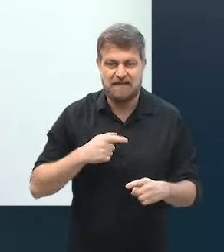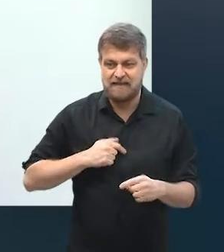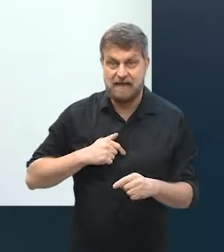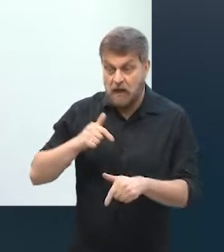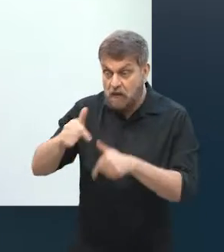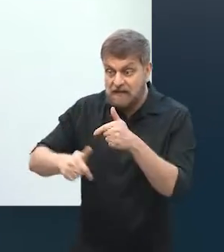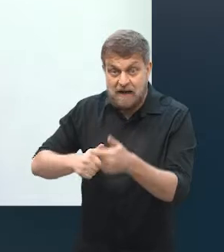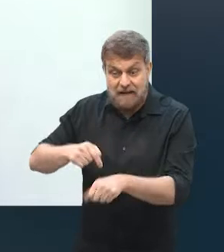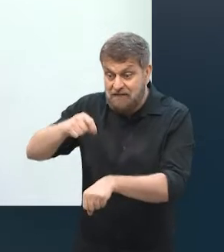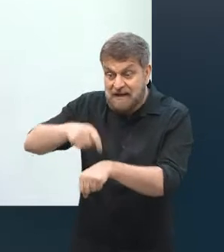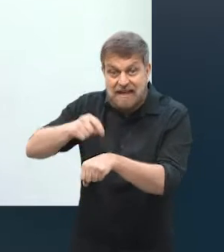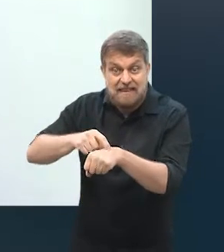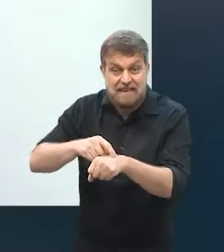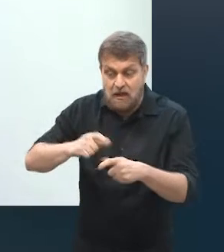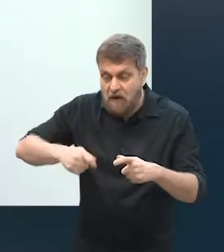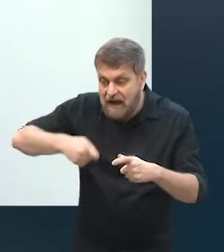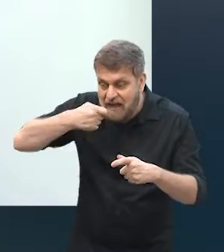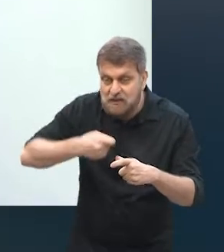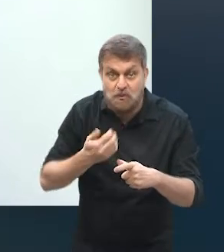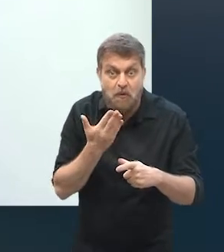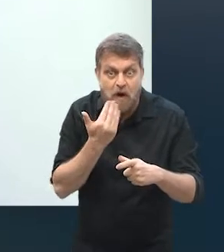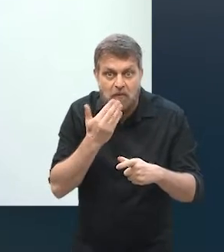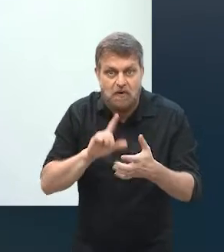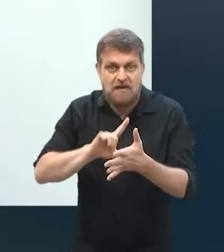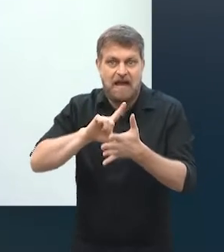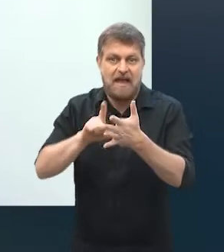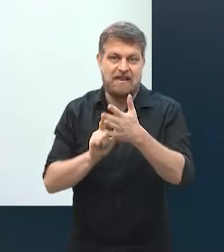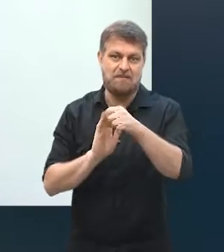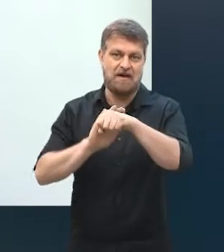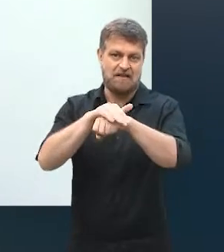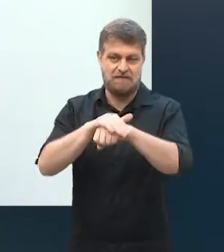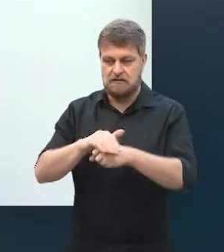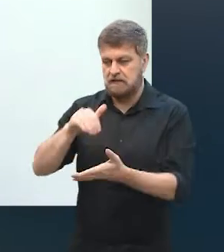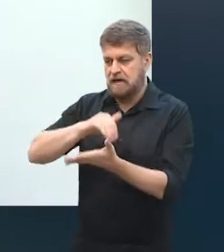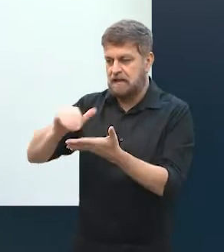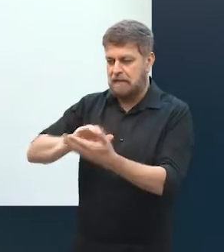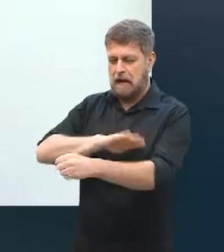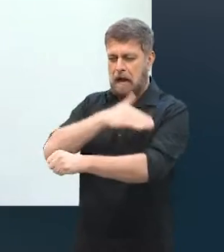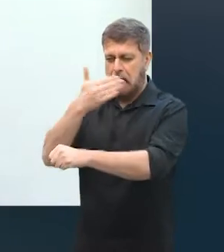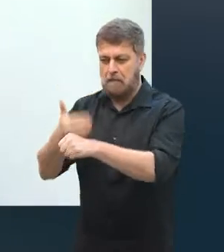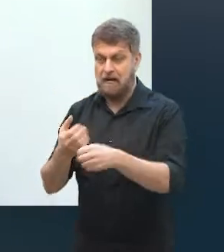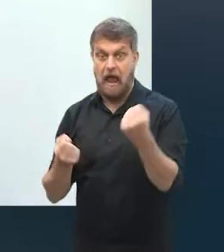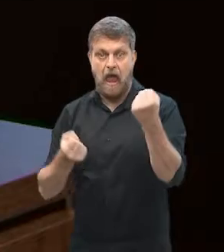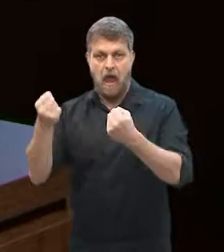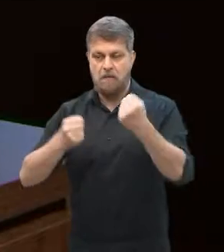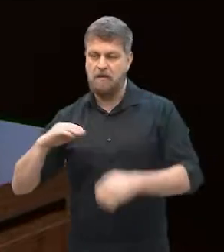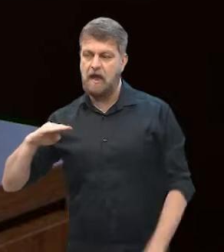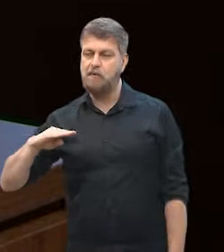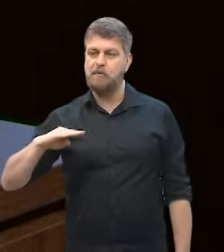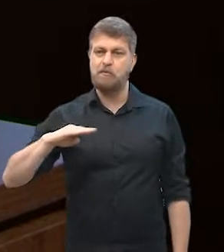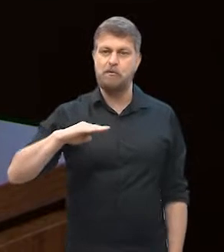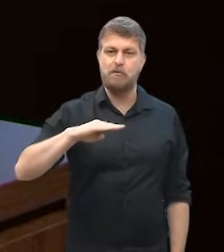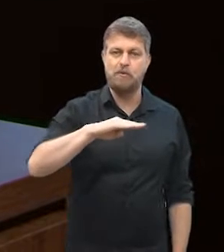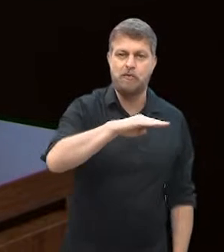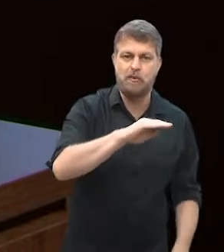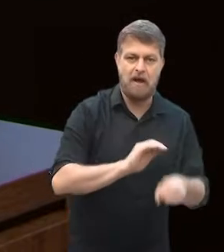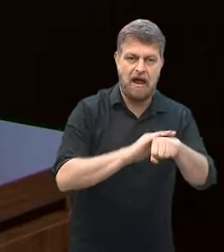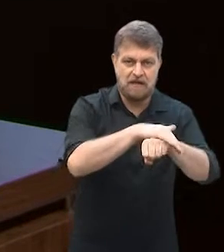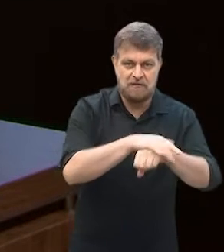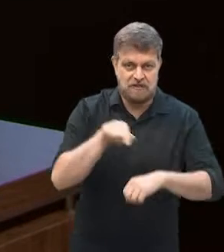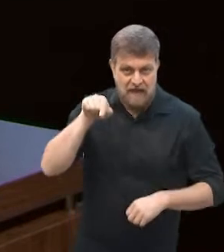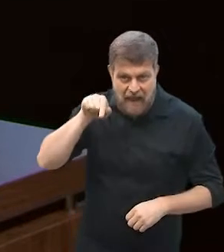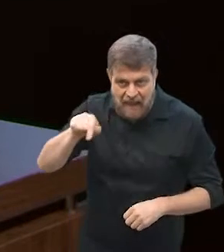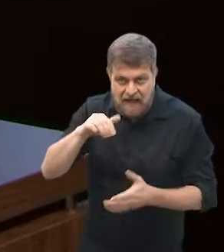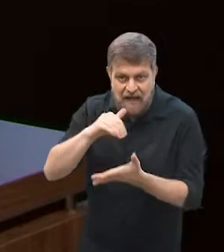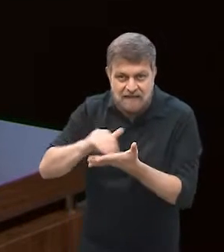trabalhar no meu almoço e à noite, né, então eu saía do meu trabalho, pegava o meu carro e ia atender as clientes à noite. No escritório